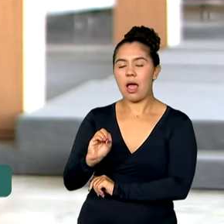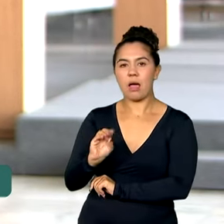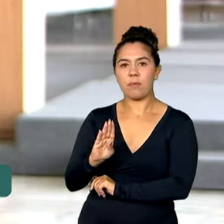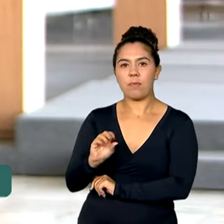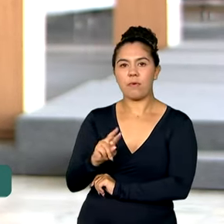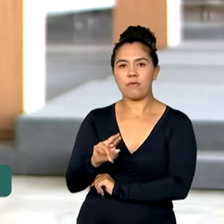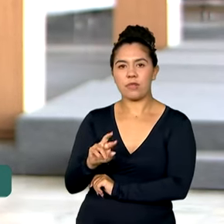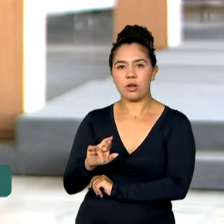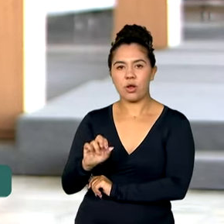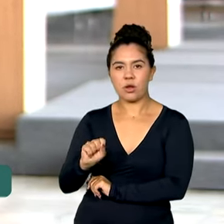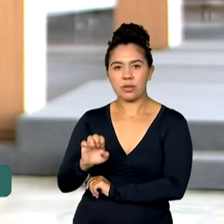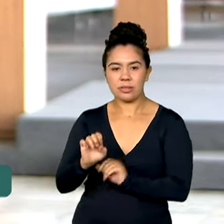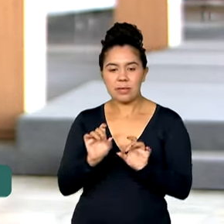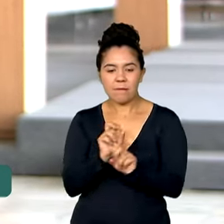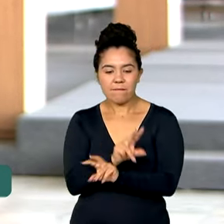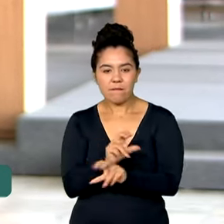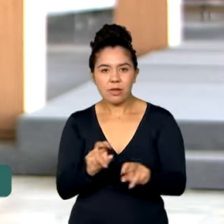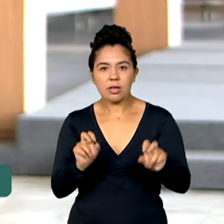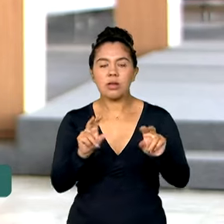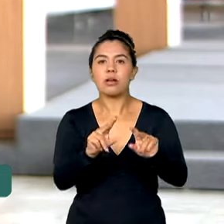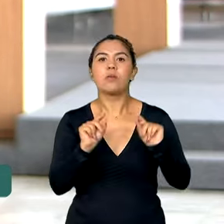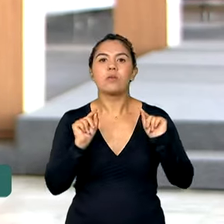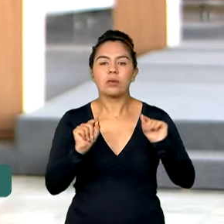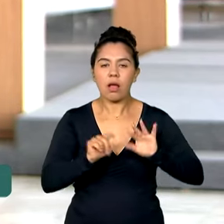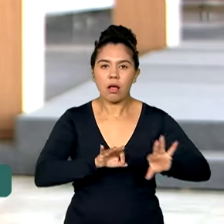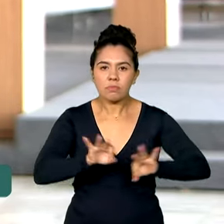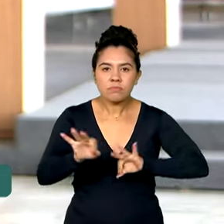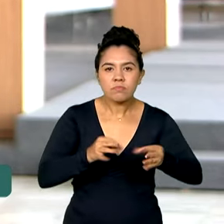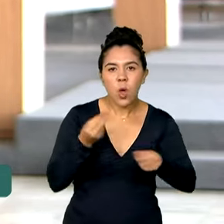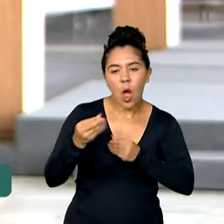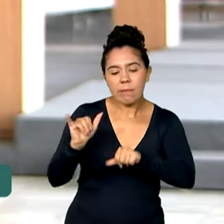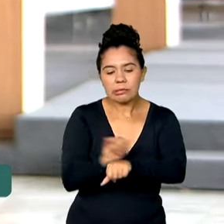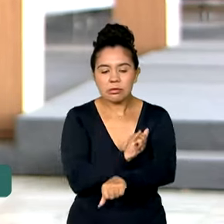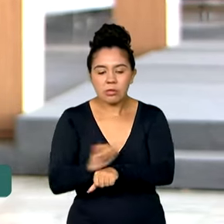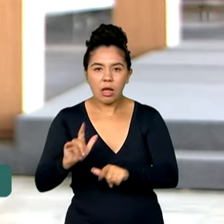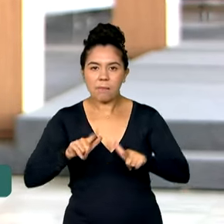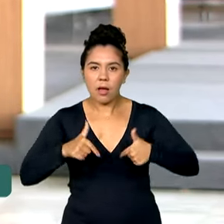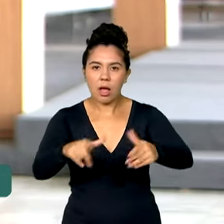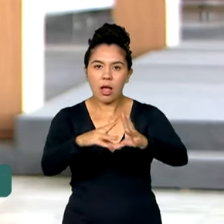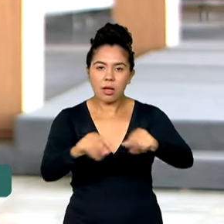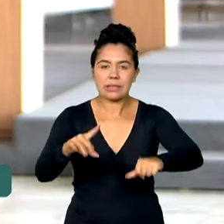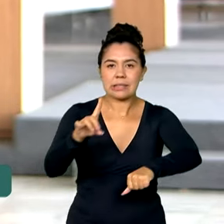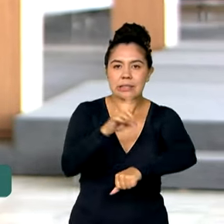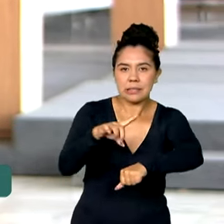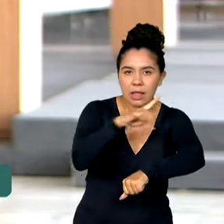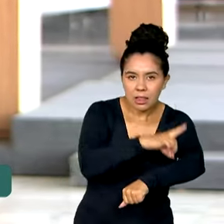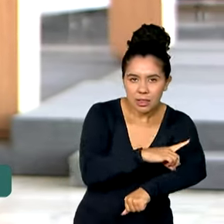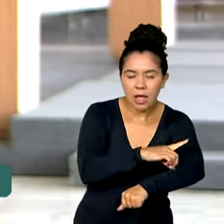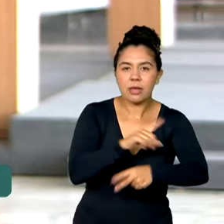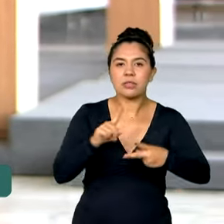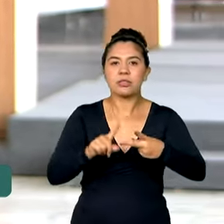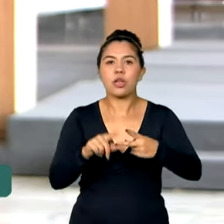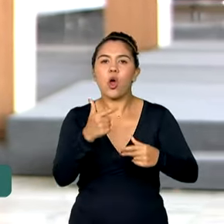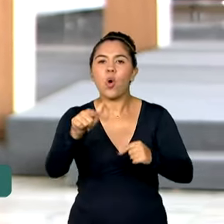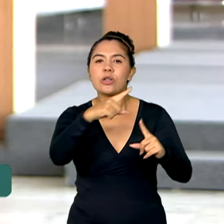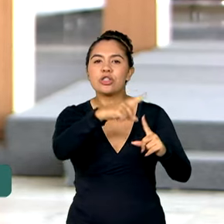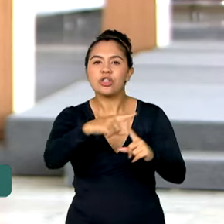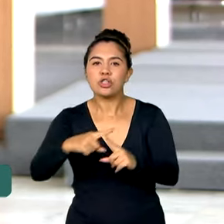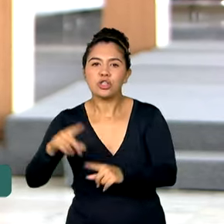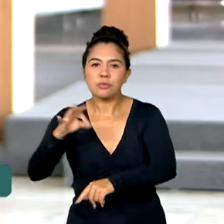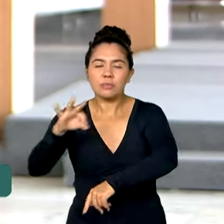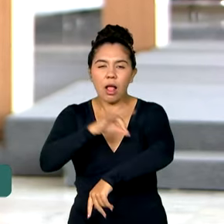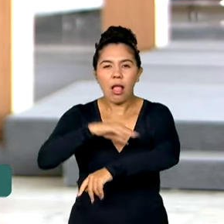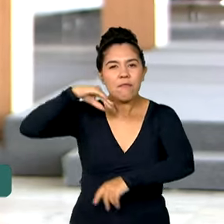pesquisadores para discutir e estabelecer estratégias de combate à dengue, chikungunha, zika e febre do